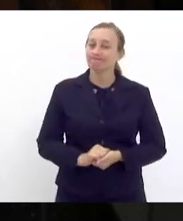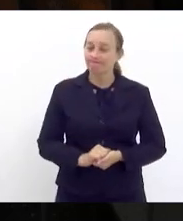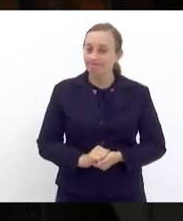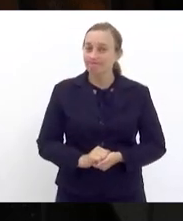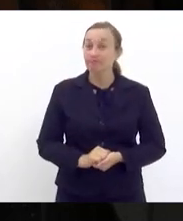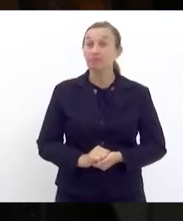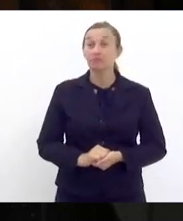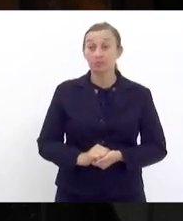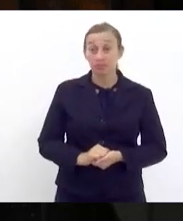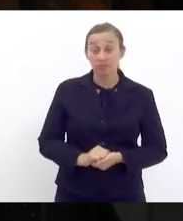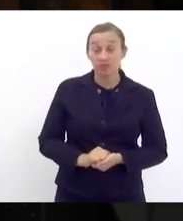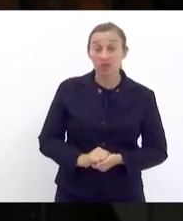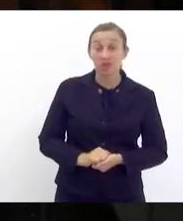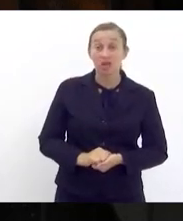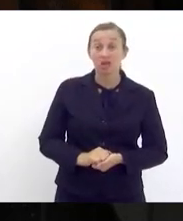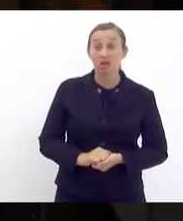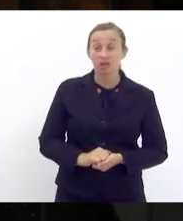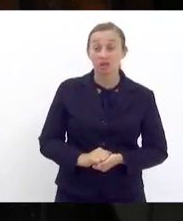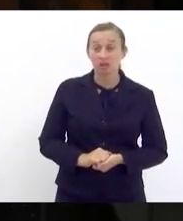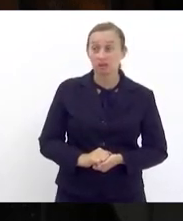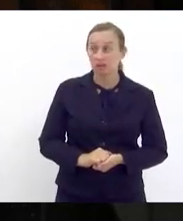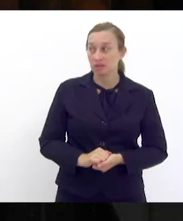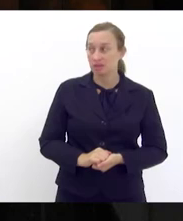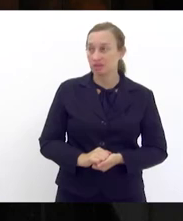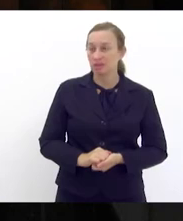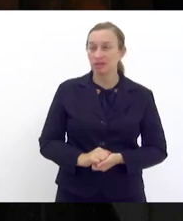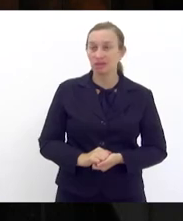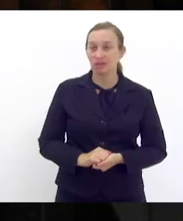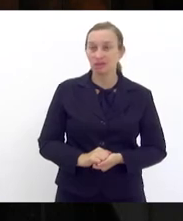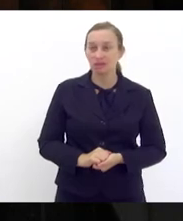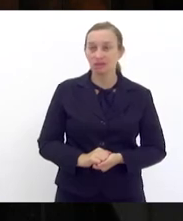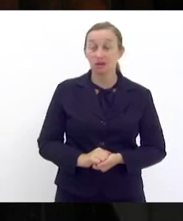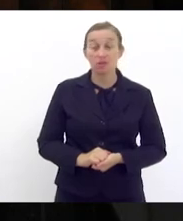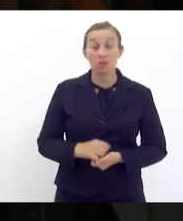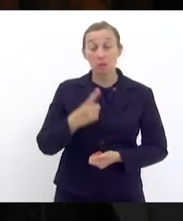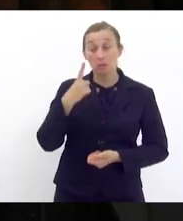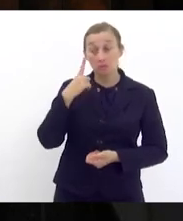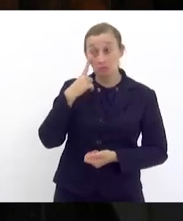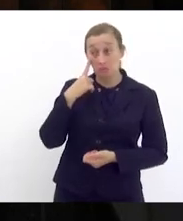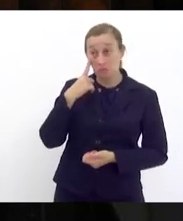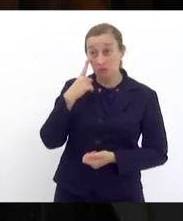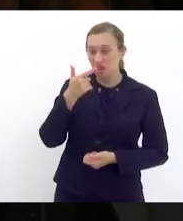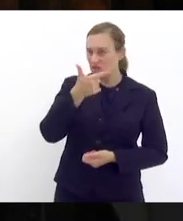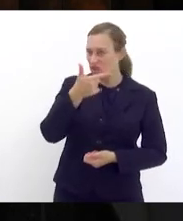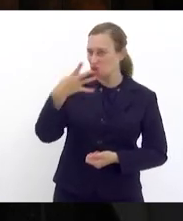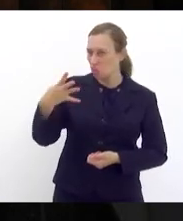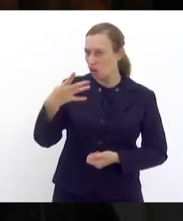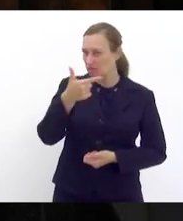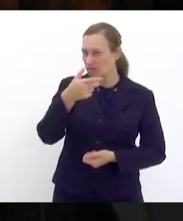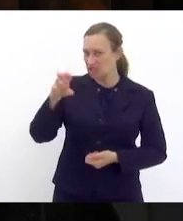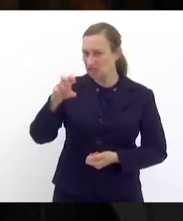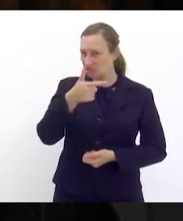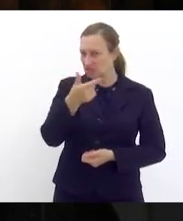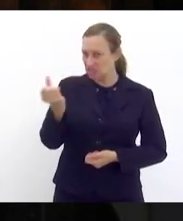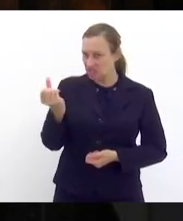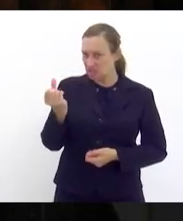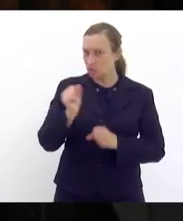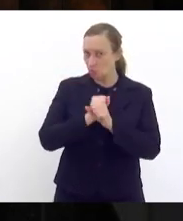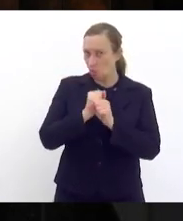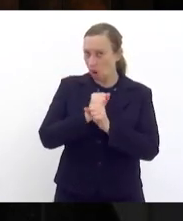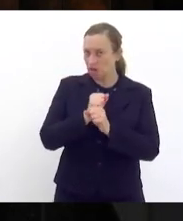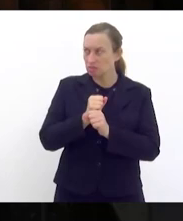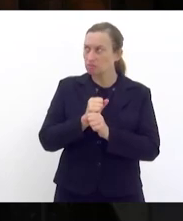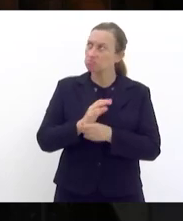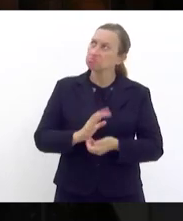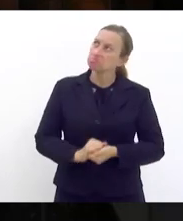Para a senhora só ter uma noção, 24, 25 e 26, está